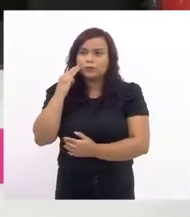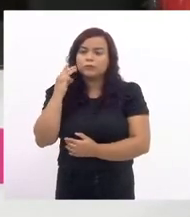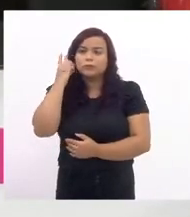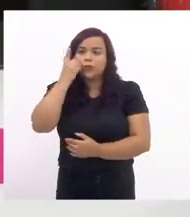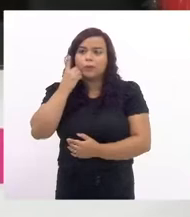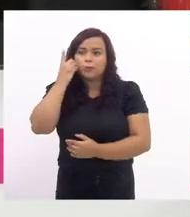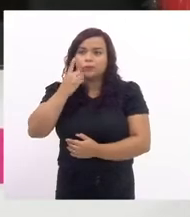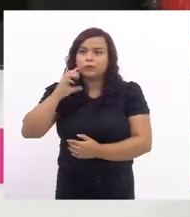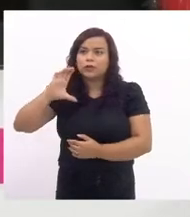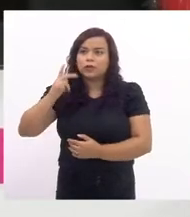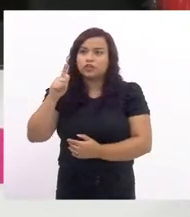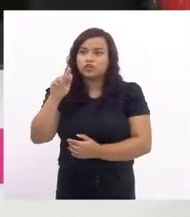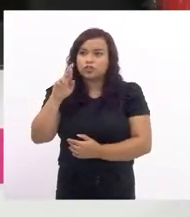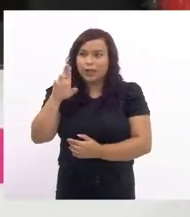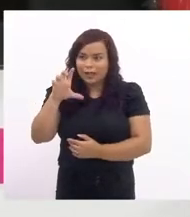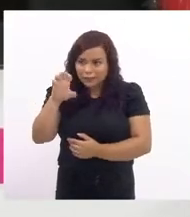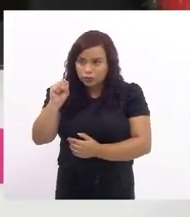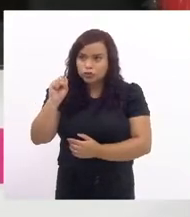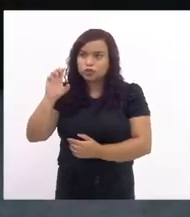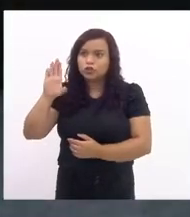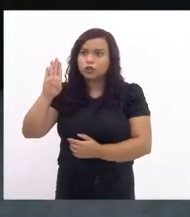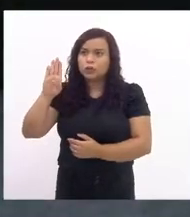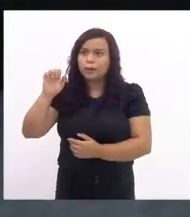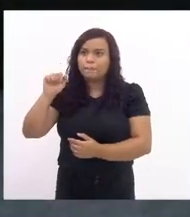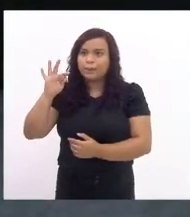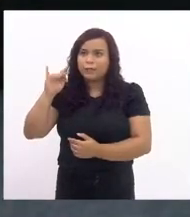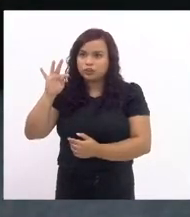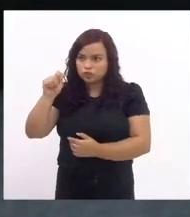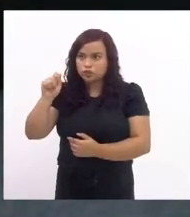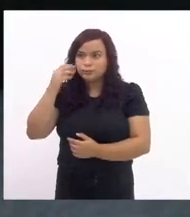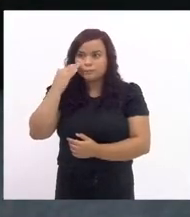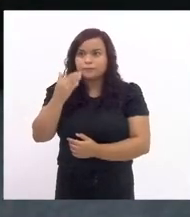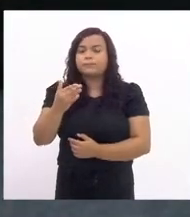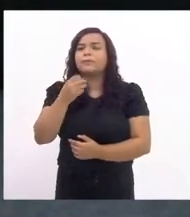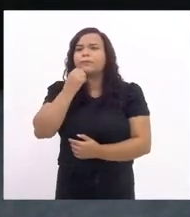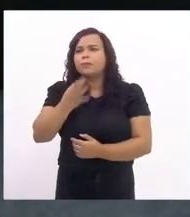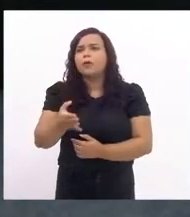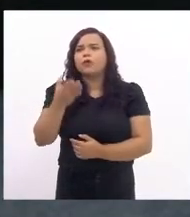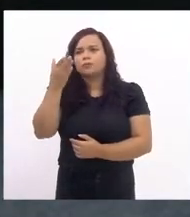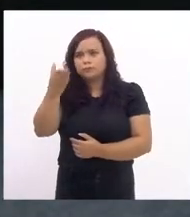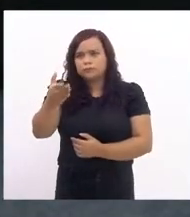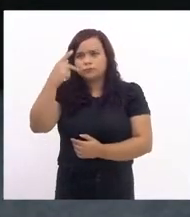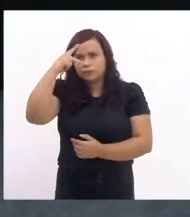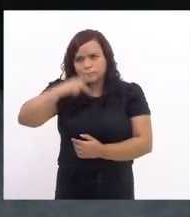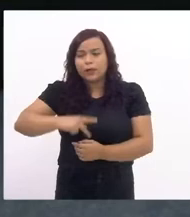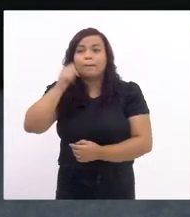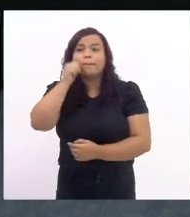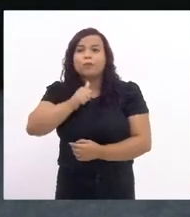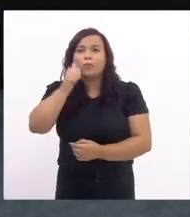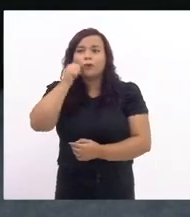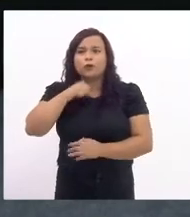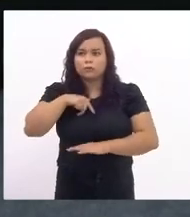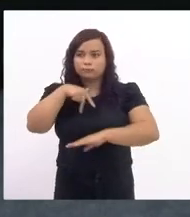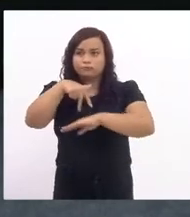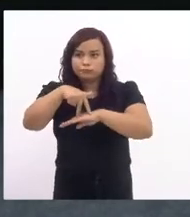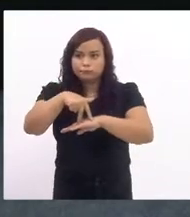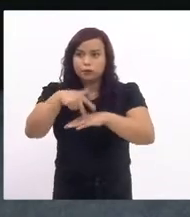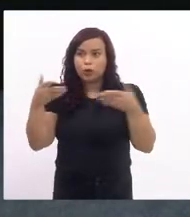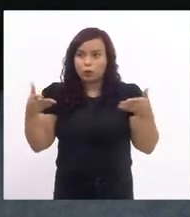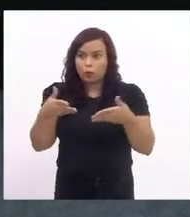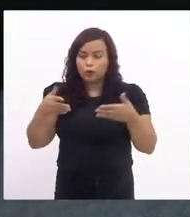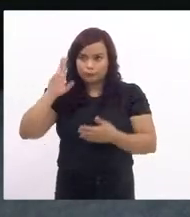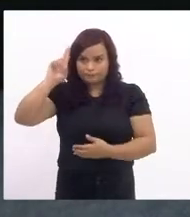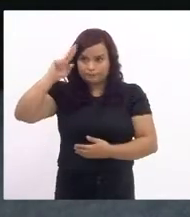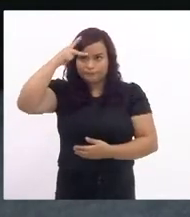não deputado Charles Batista presidente é bom que a senhora mulher está presidindo a sessão hoje a minha vinda aqui é justamente